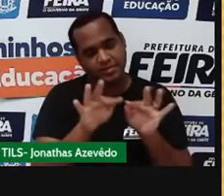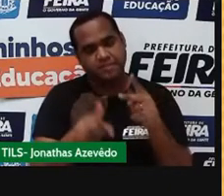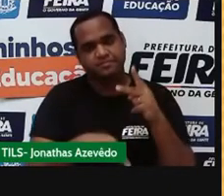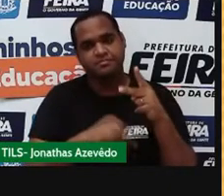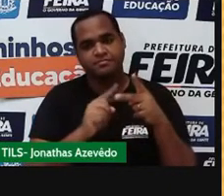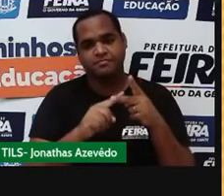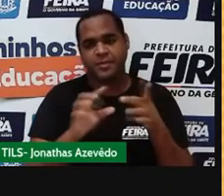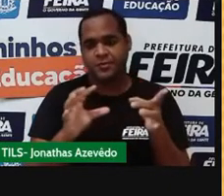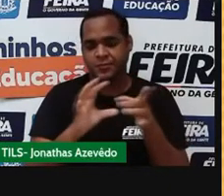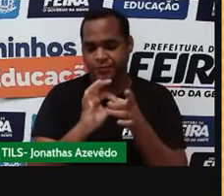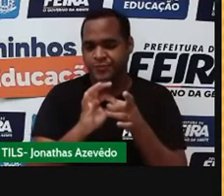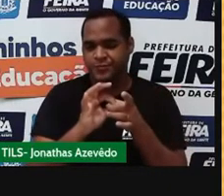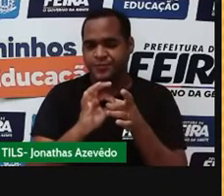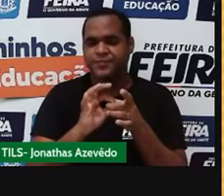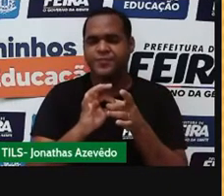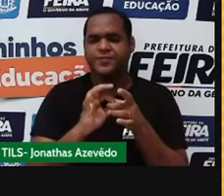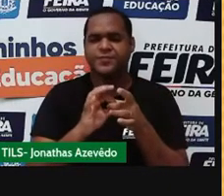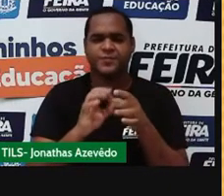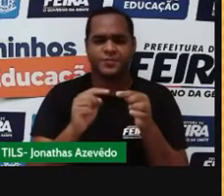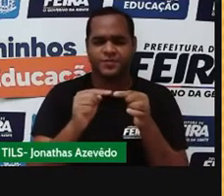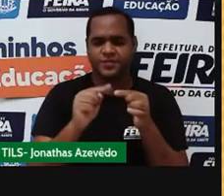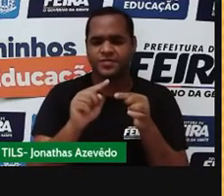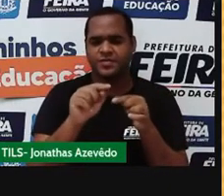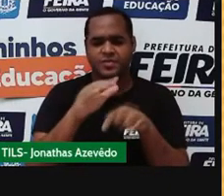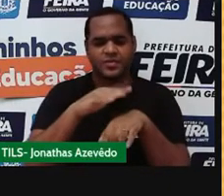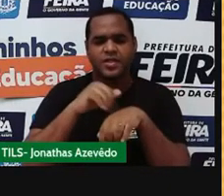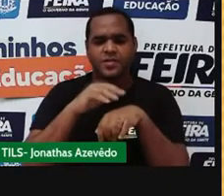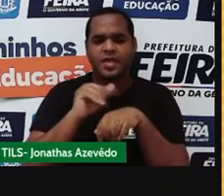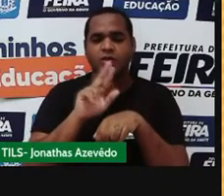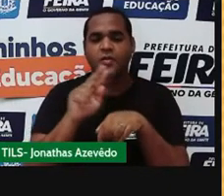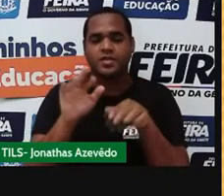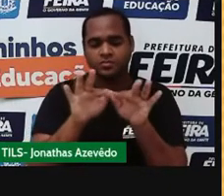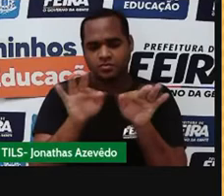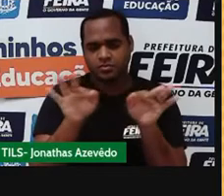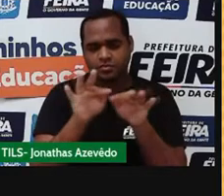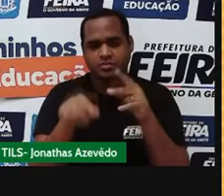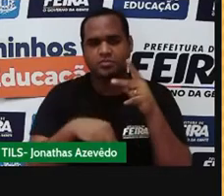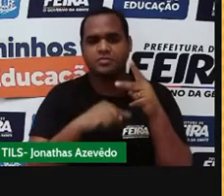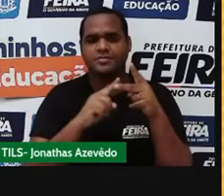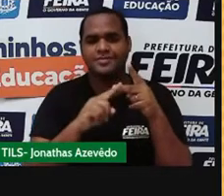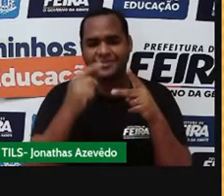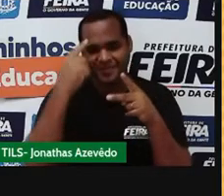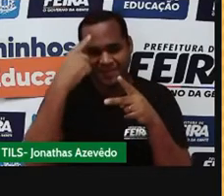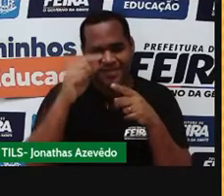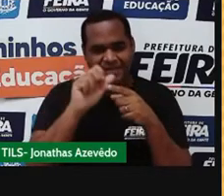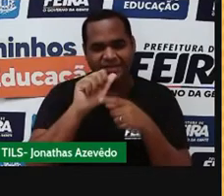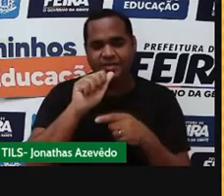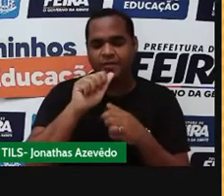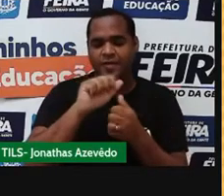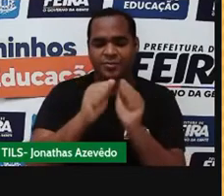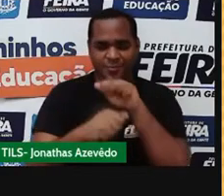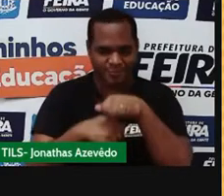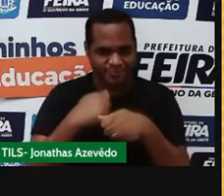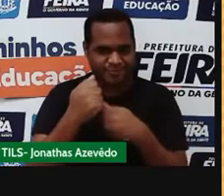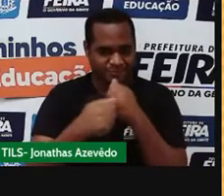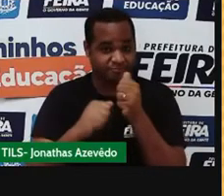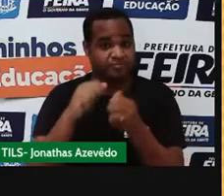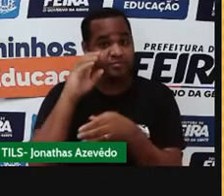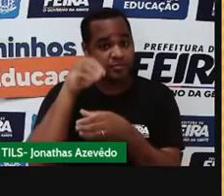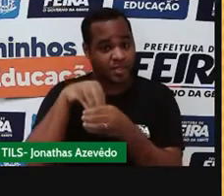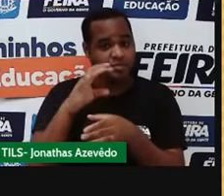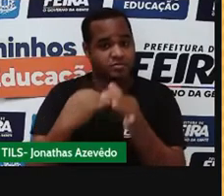compostas. A gente chama de substâncias simples aquelas que são formadas por átomos de um mesmo elemento